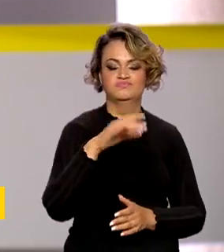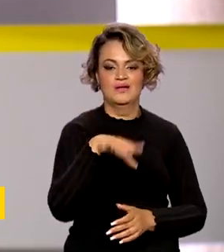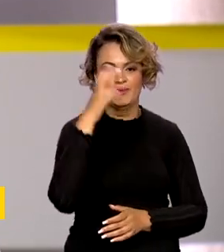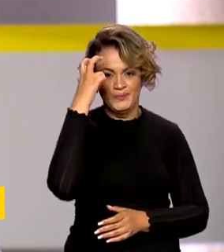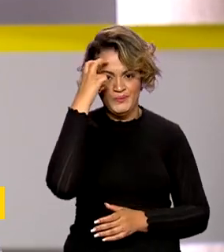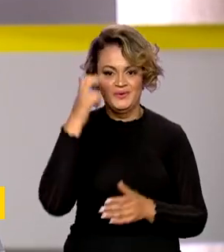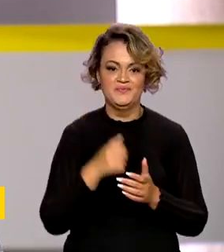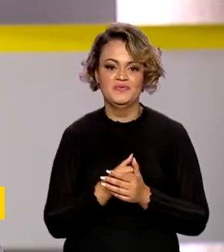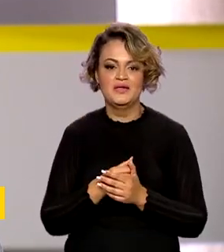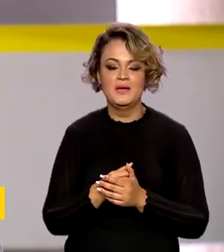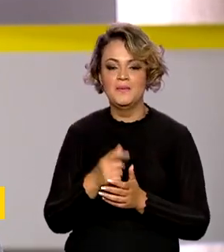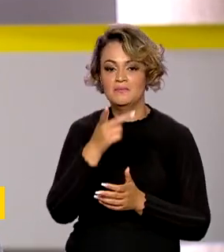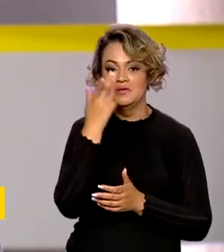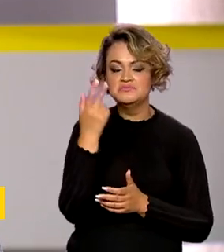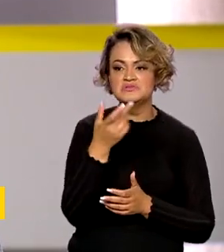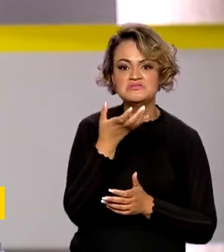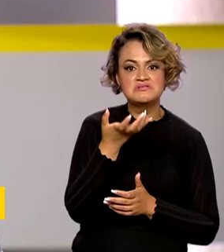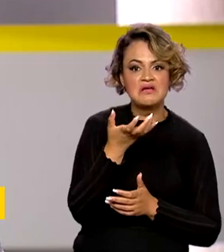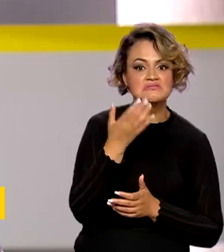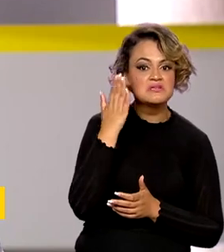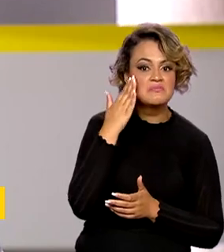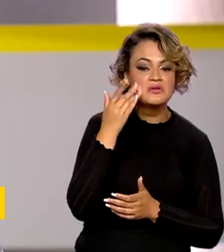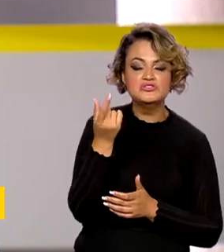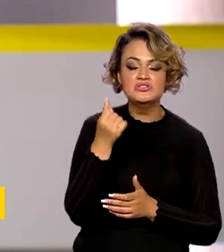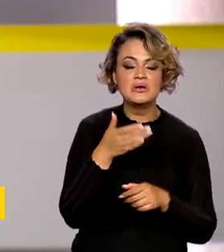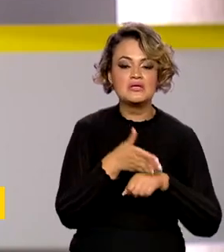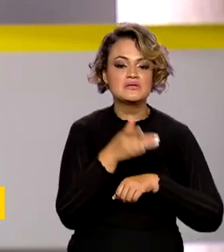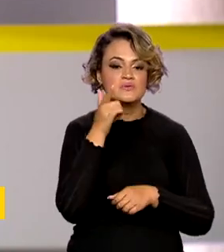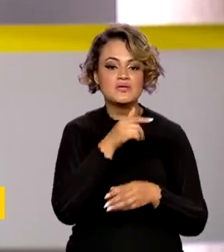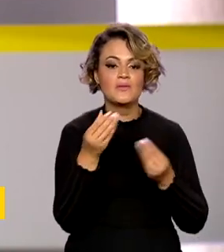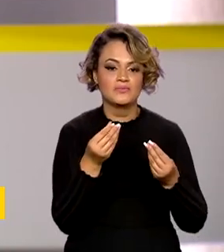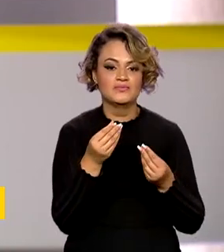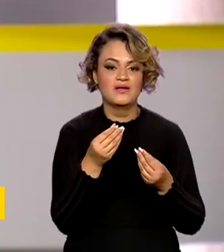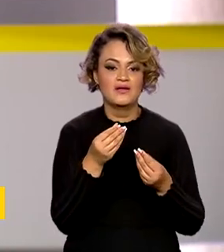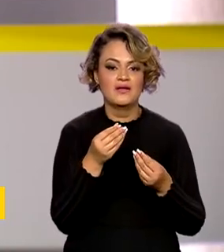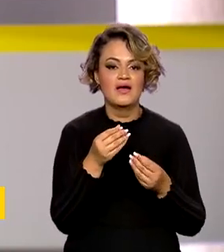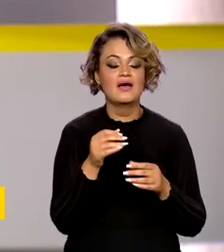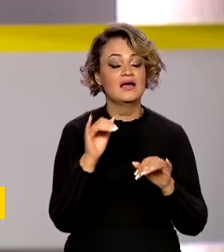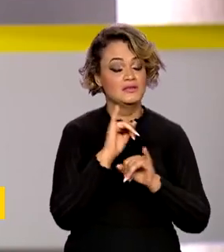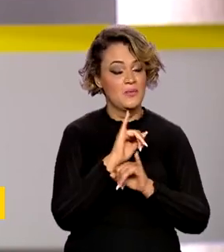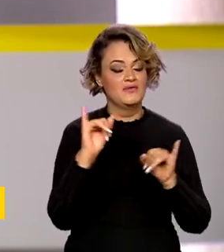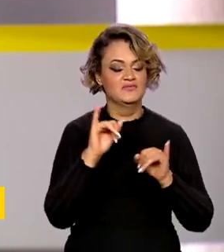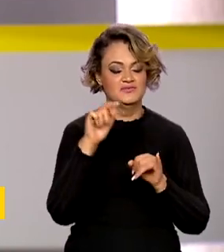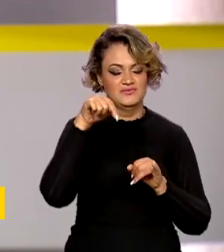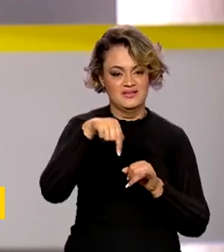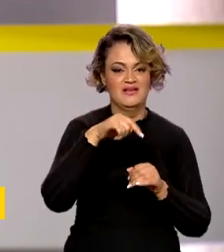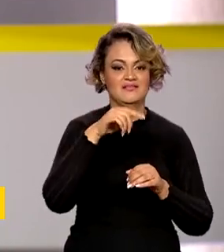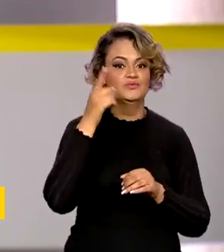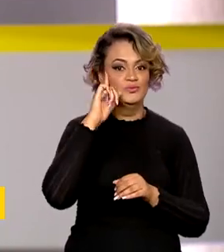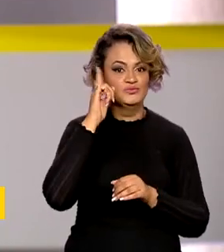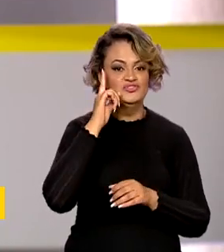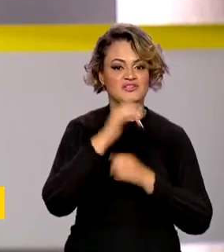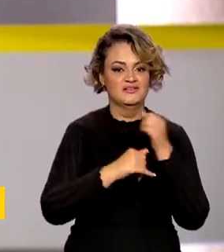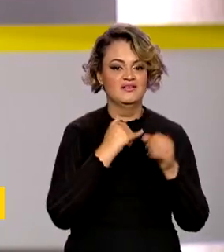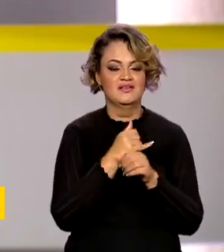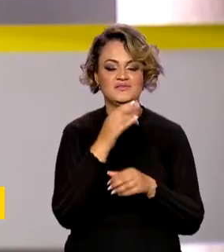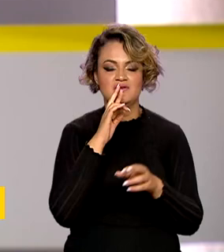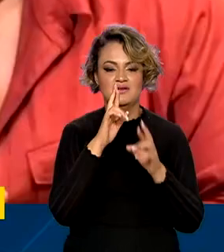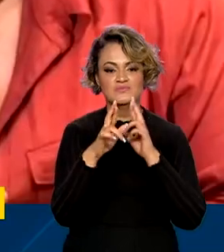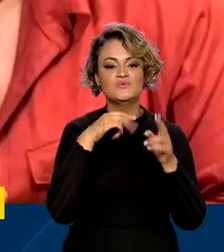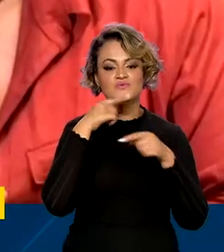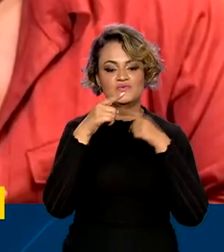esclarecer aos interessados como acessar esses recursos, foi lançado um plantão Tira Dúvidas diário via internet.